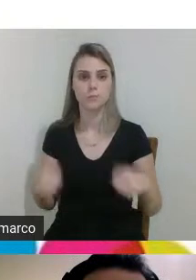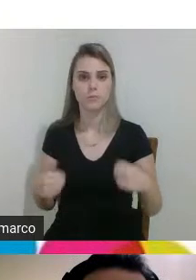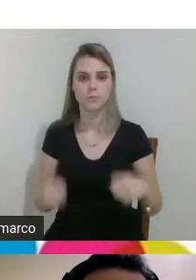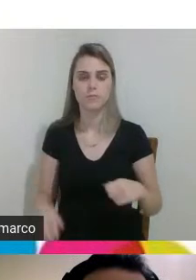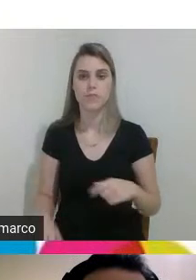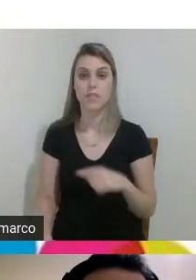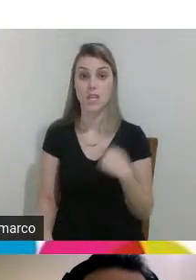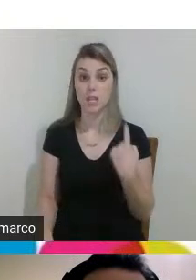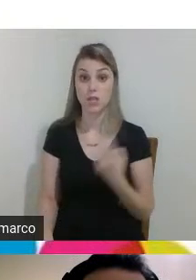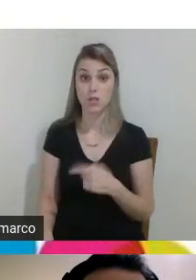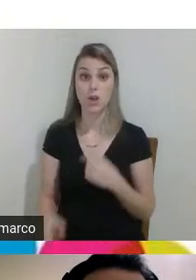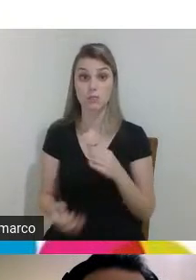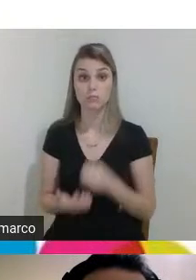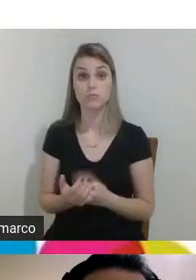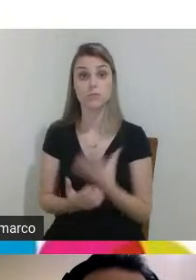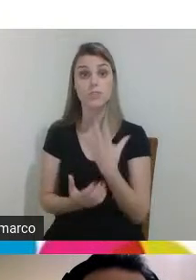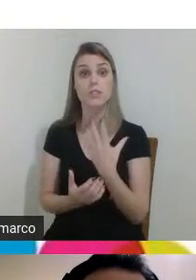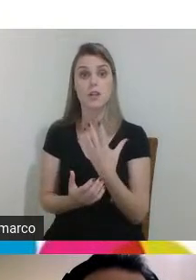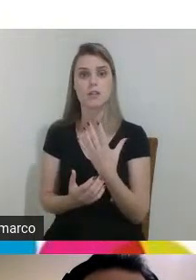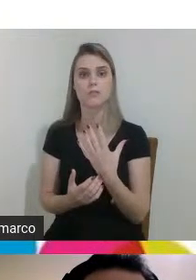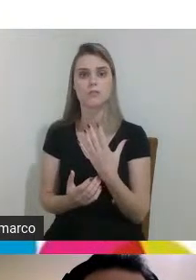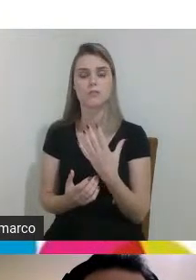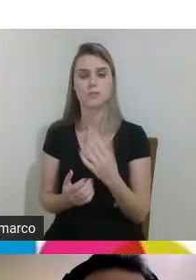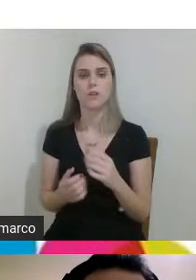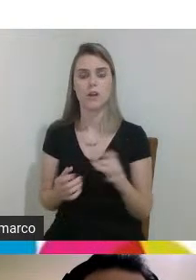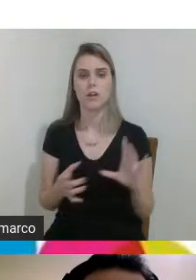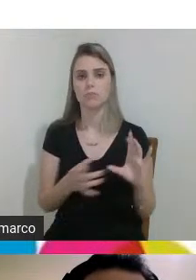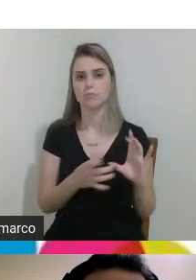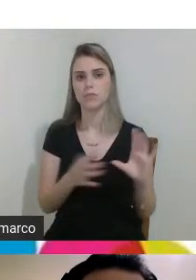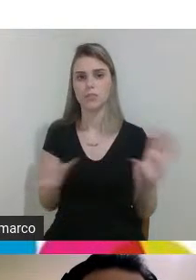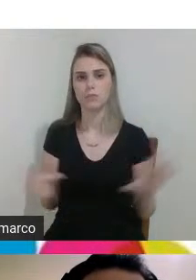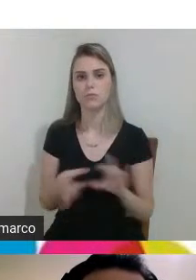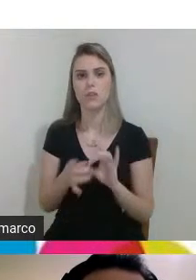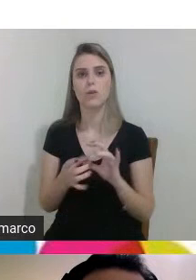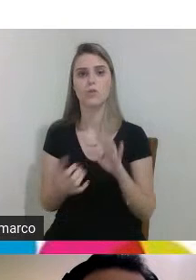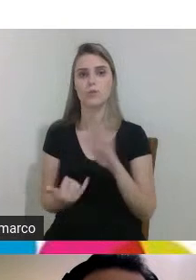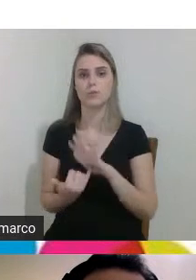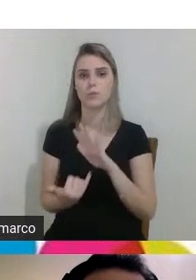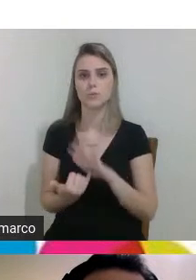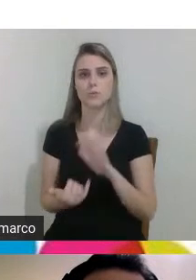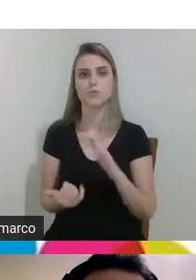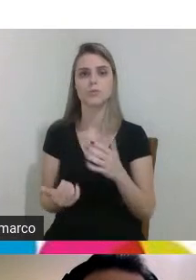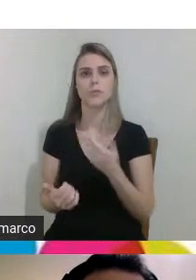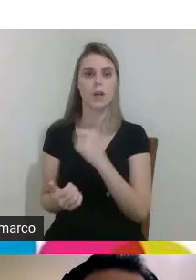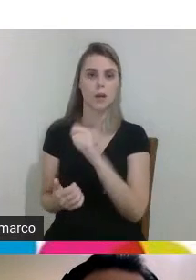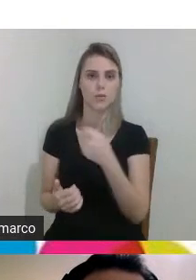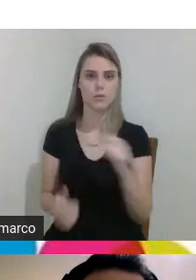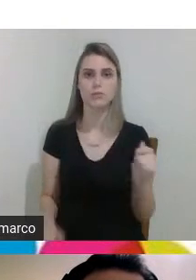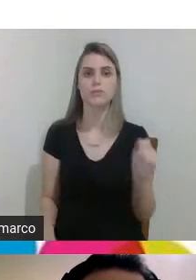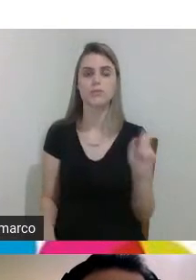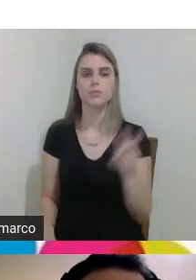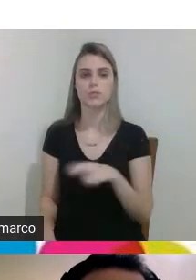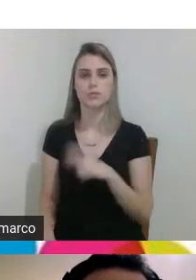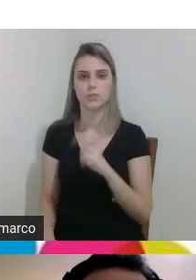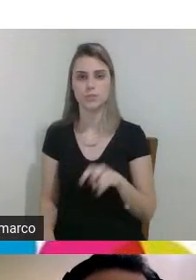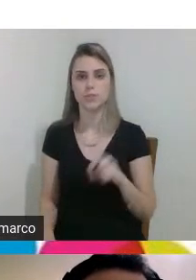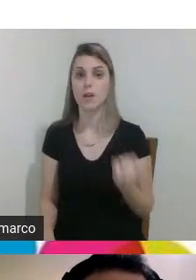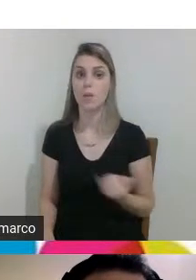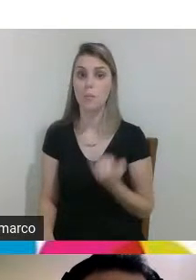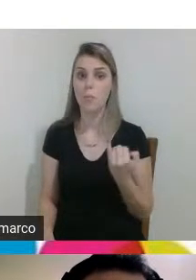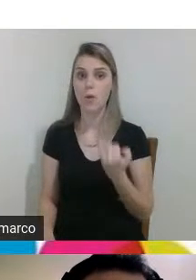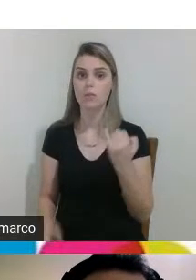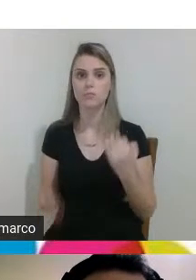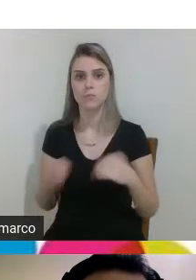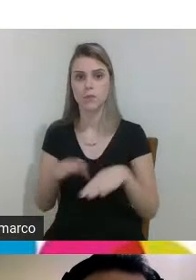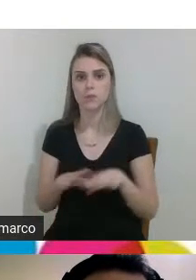essa parceria com o Instituto Federal né com as entidades aqui de chancherê né é muito importante para a inclusão das pessoas